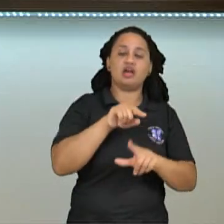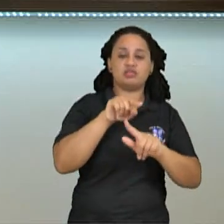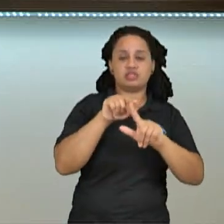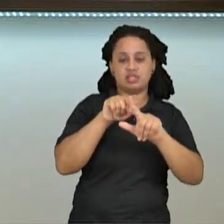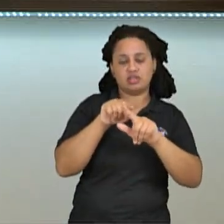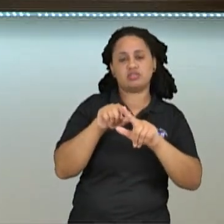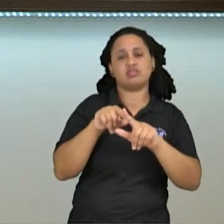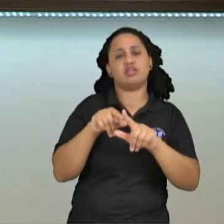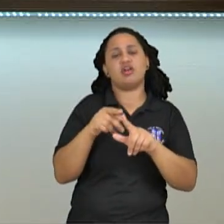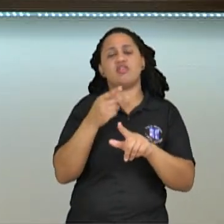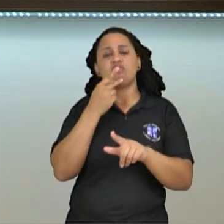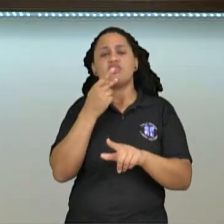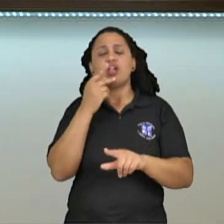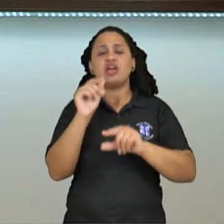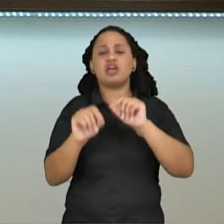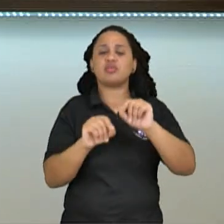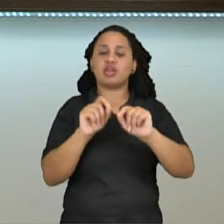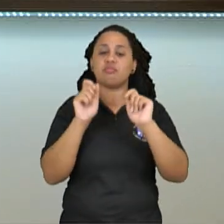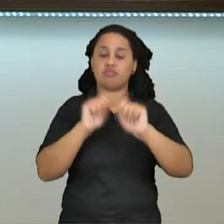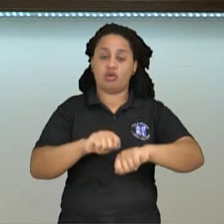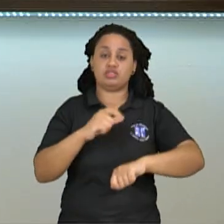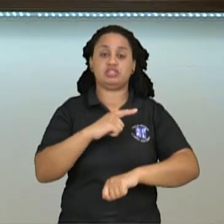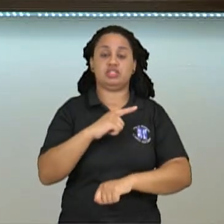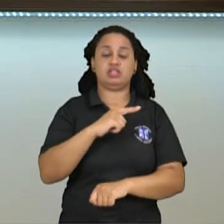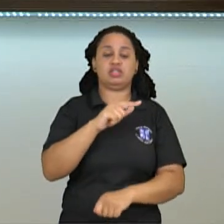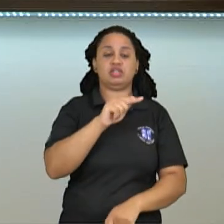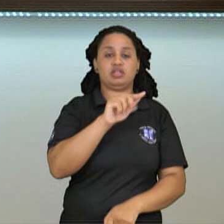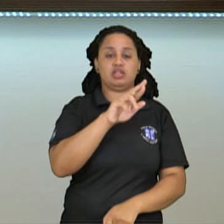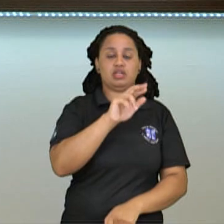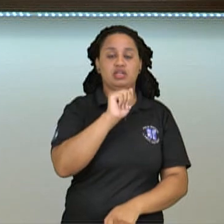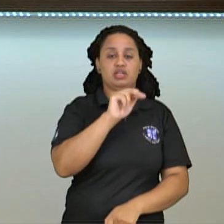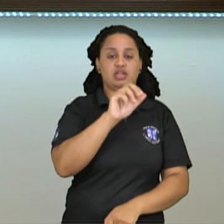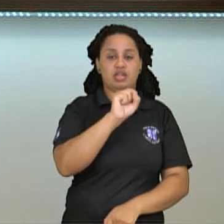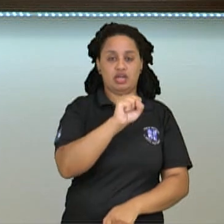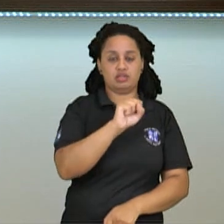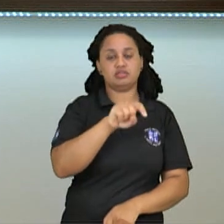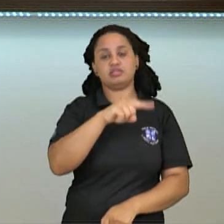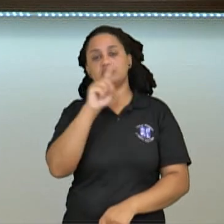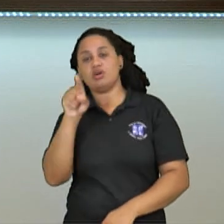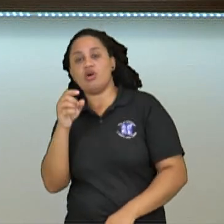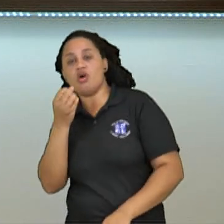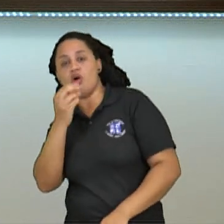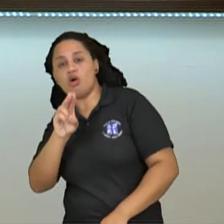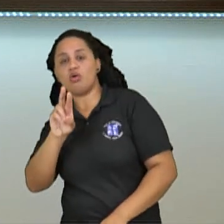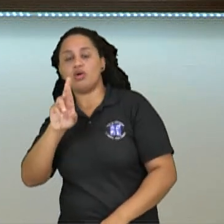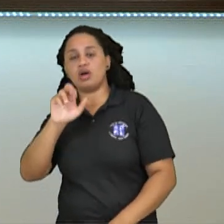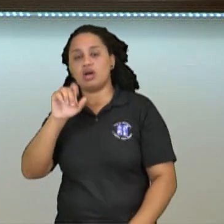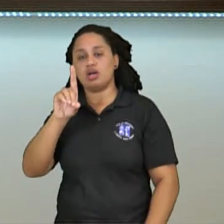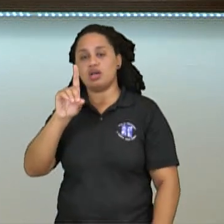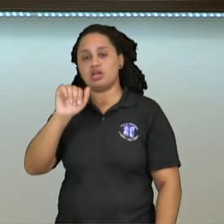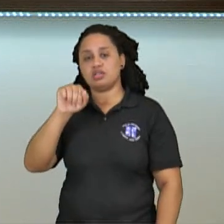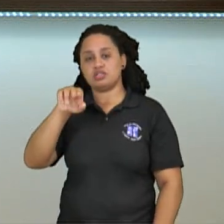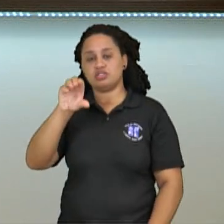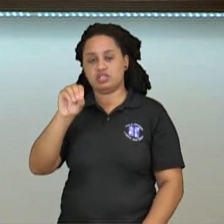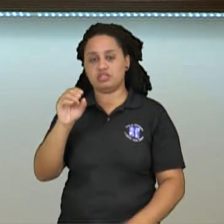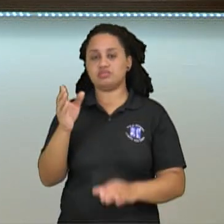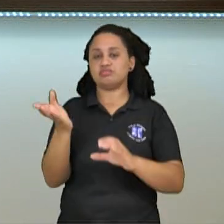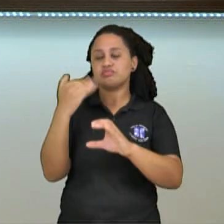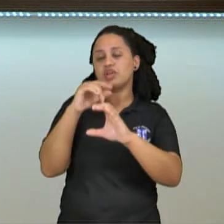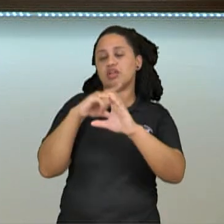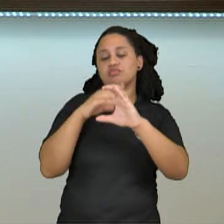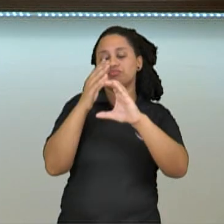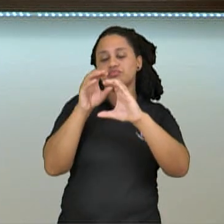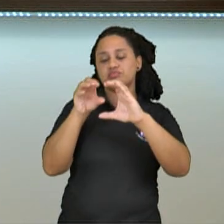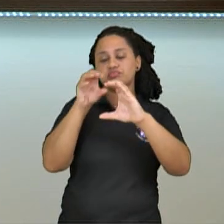Acabei de falar para vocês que os ângulos podem ser descritos tanto em graus quanto em radianos. Na figura anterior, os quatro quadrantes